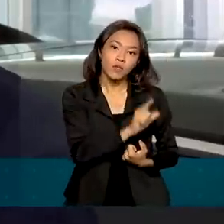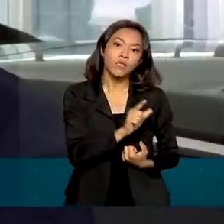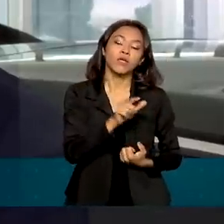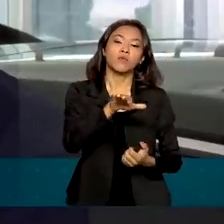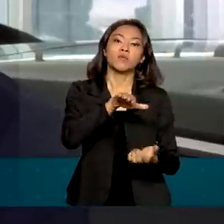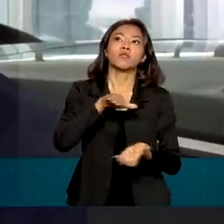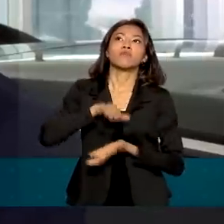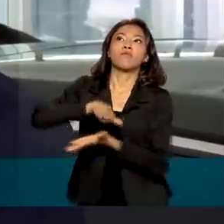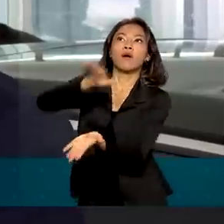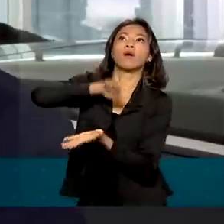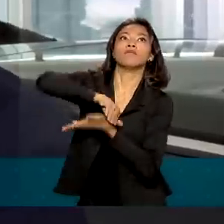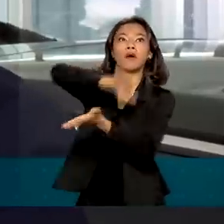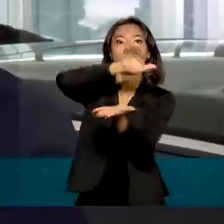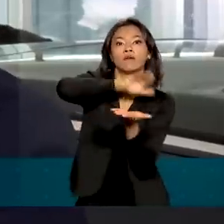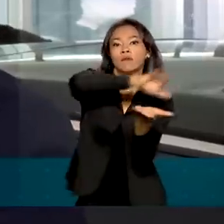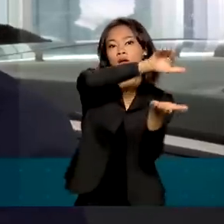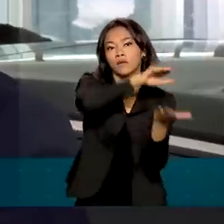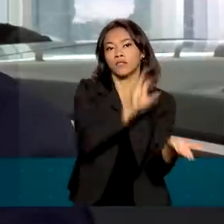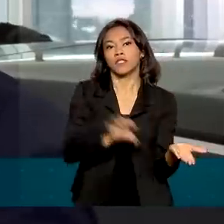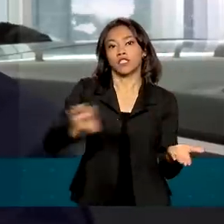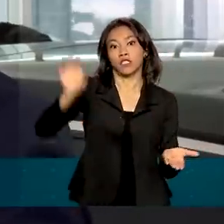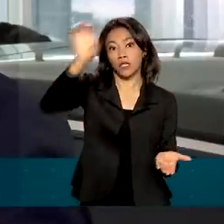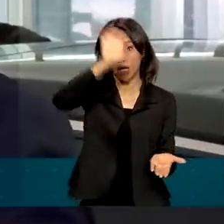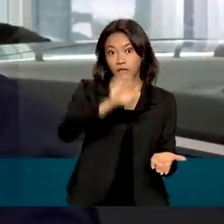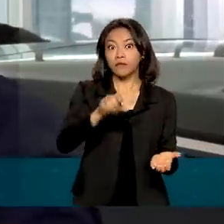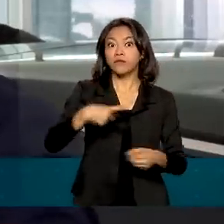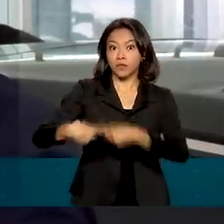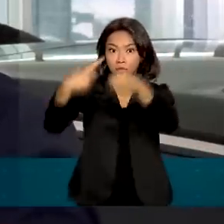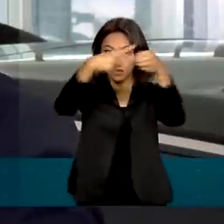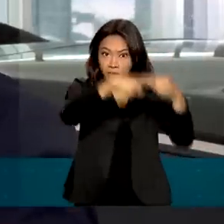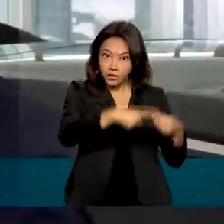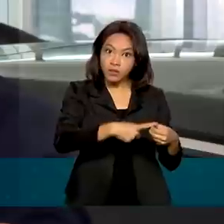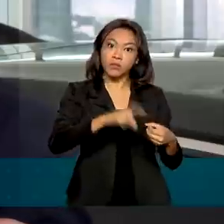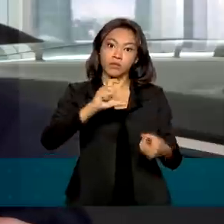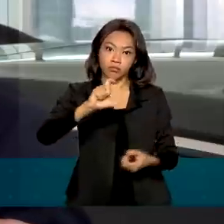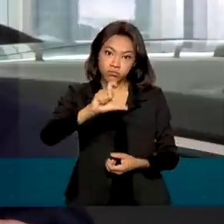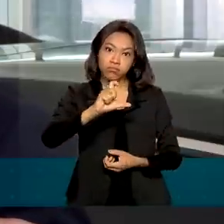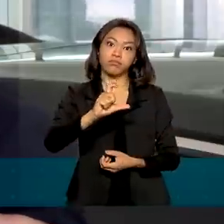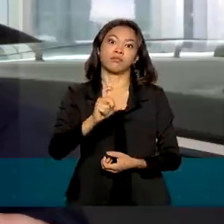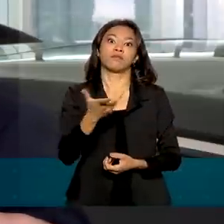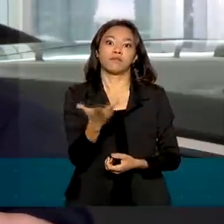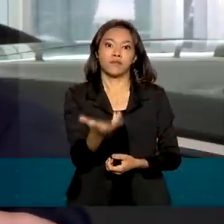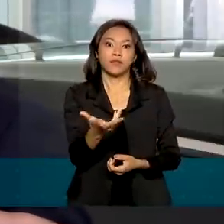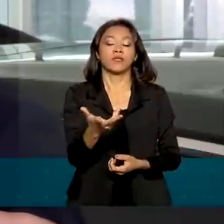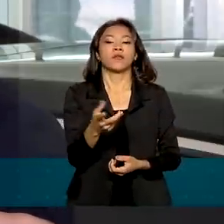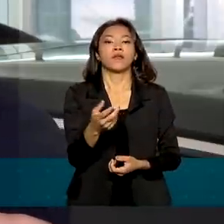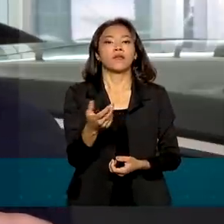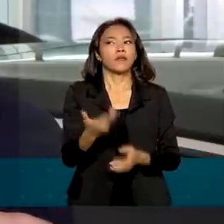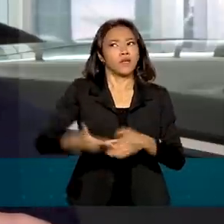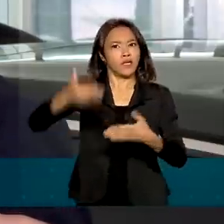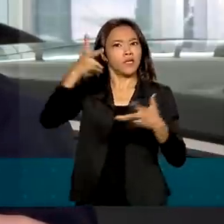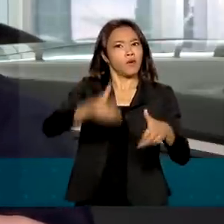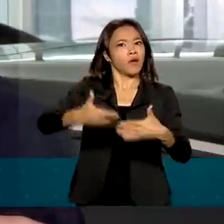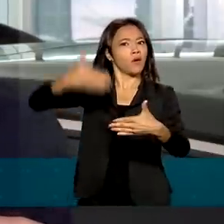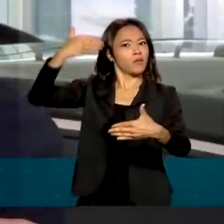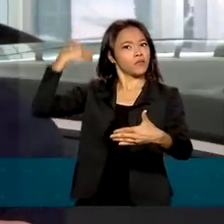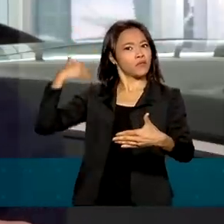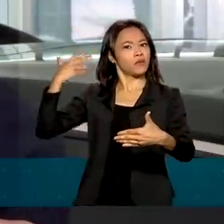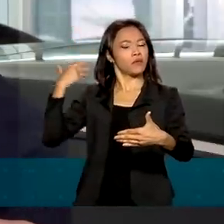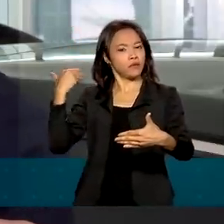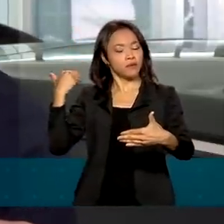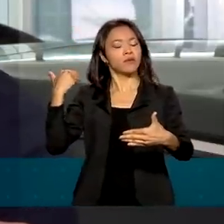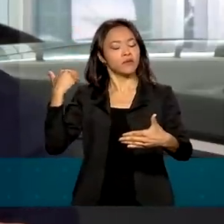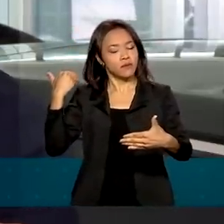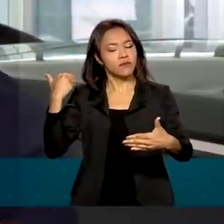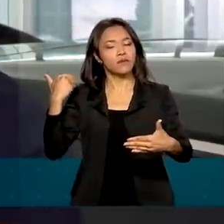estados e municípios com aquela capacidade máxima de consumo que houve no pico da pandemia. Por um período